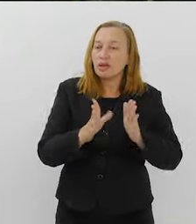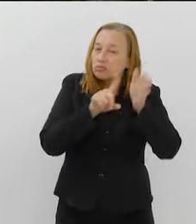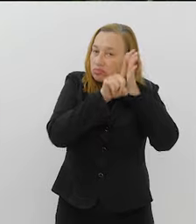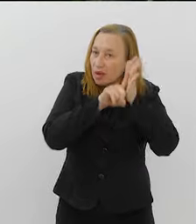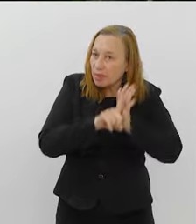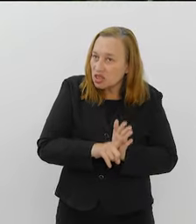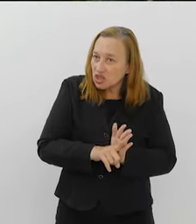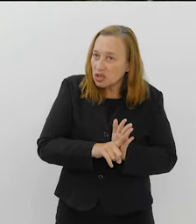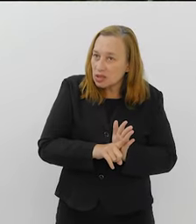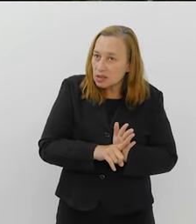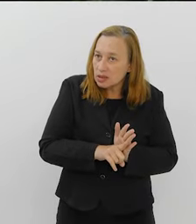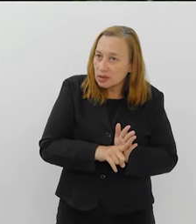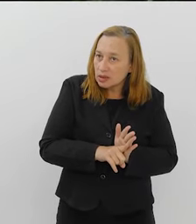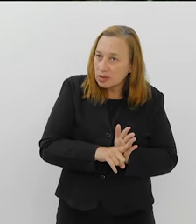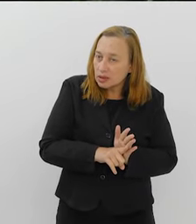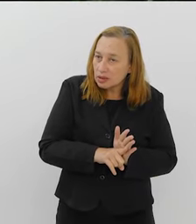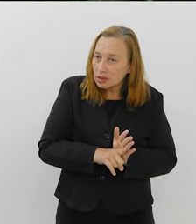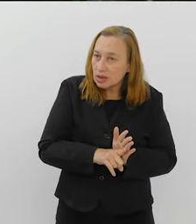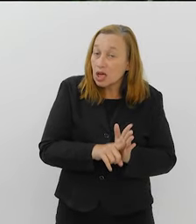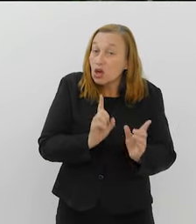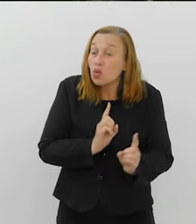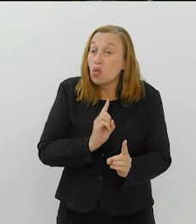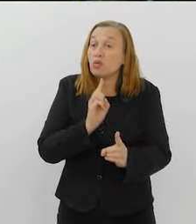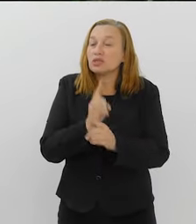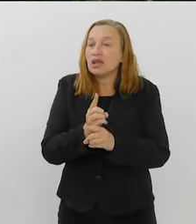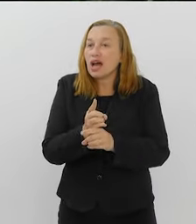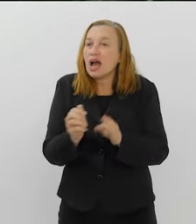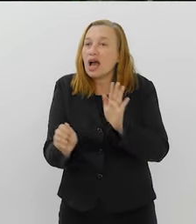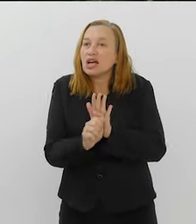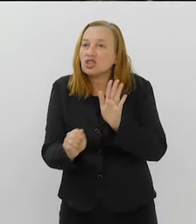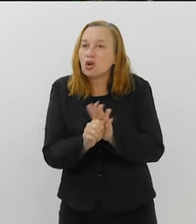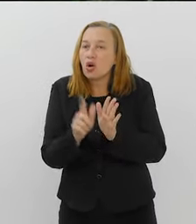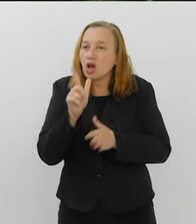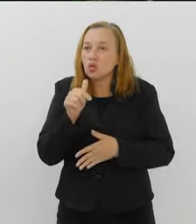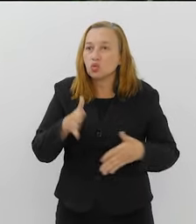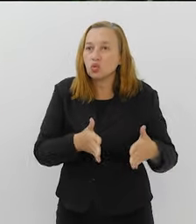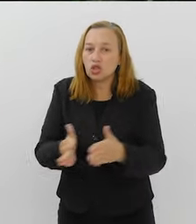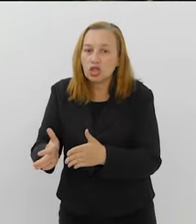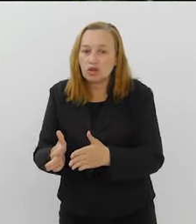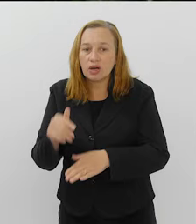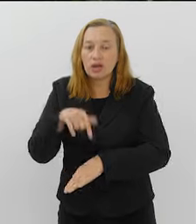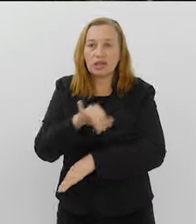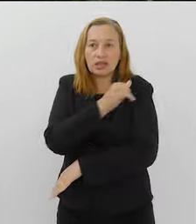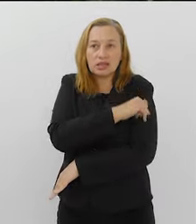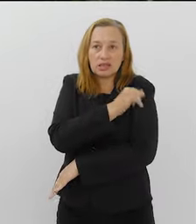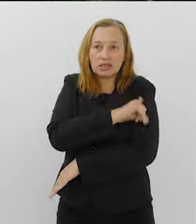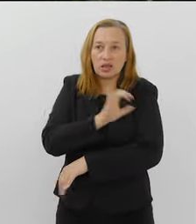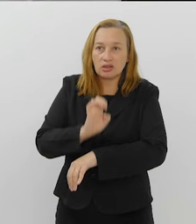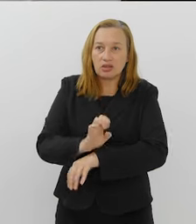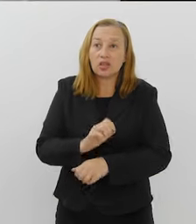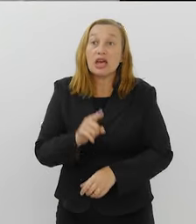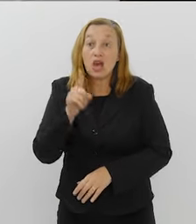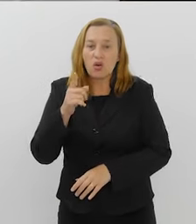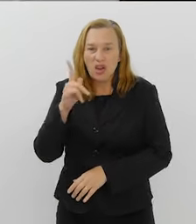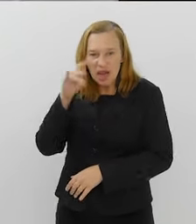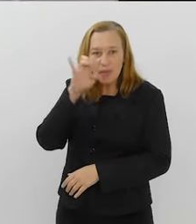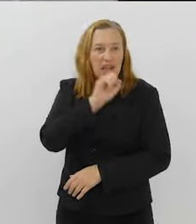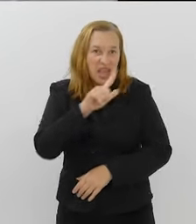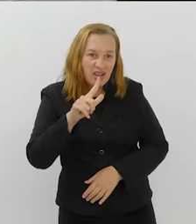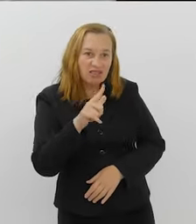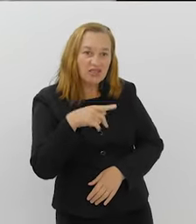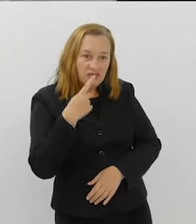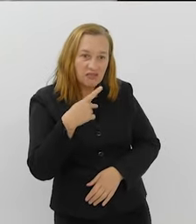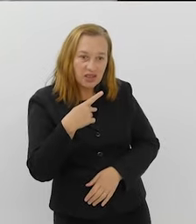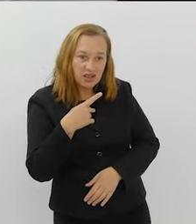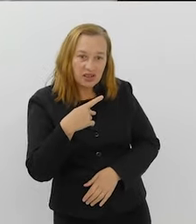pesquisa, tentar encontrar a droga nos rios aqui da cidade do Rio de Janeiro. Gabriel pode falar que ele já está fazendo. Ah, você já